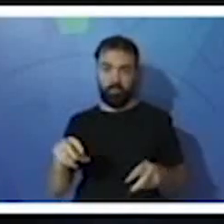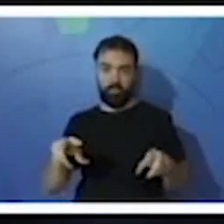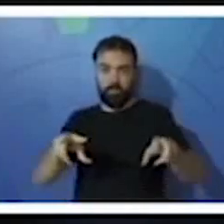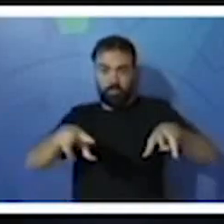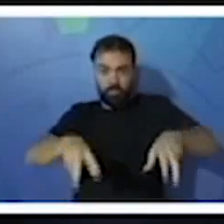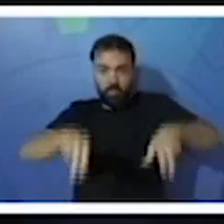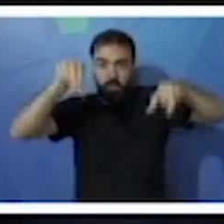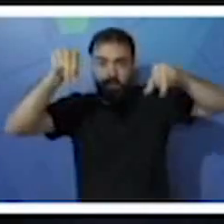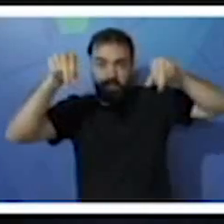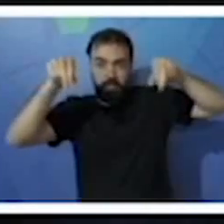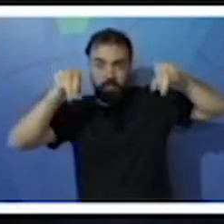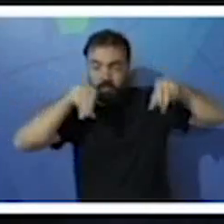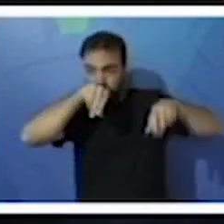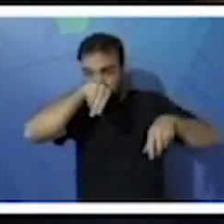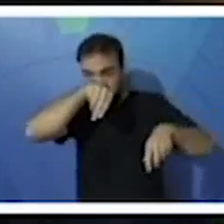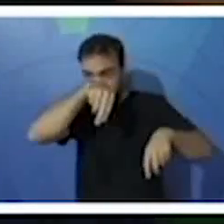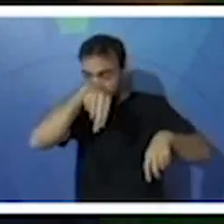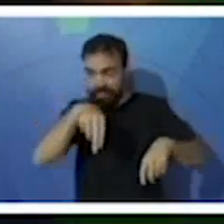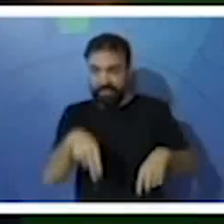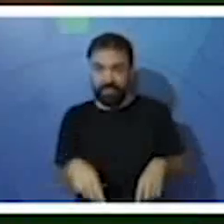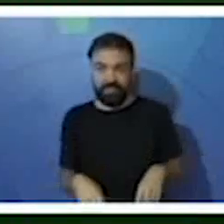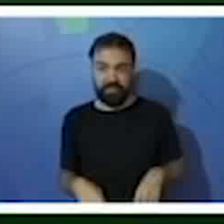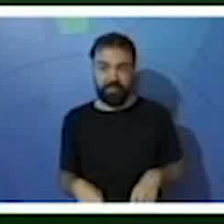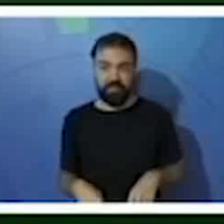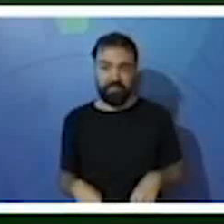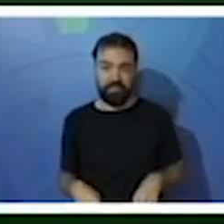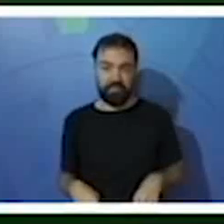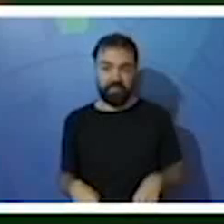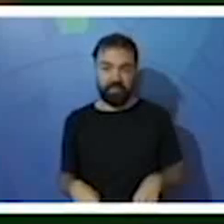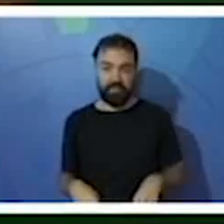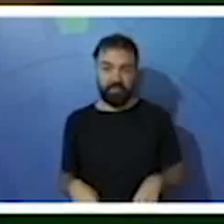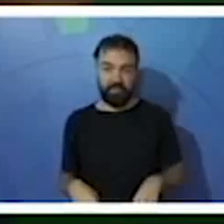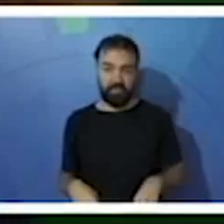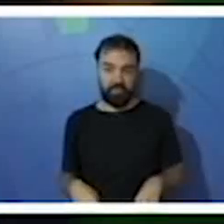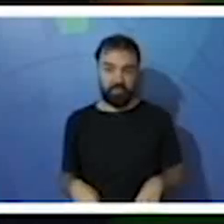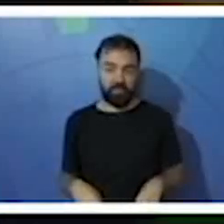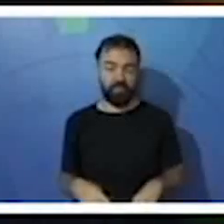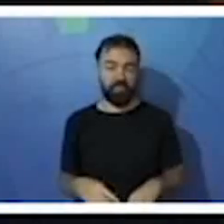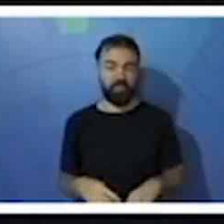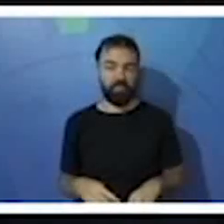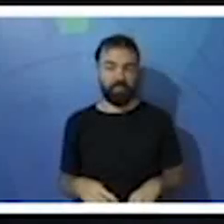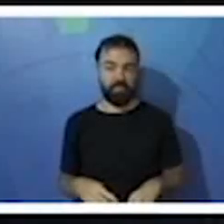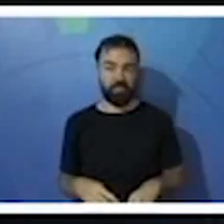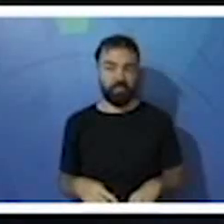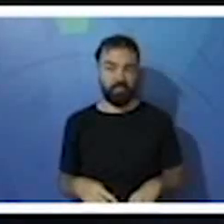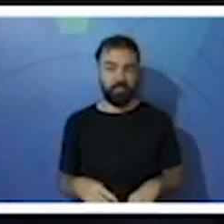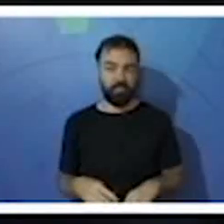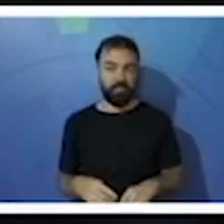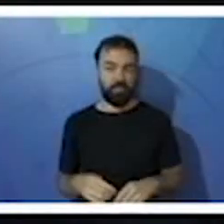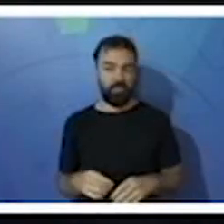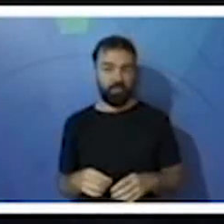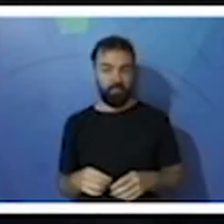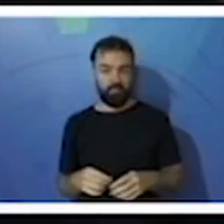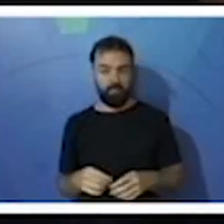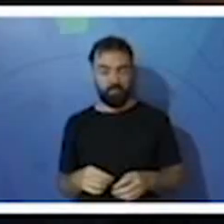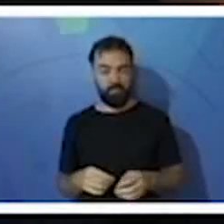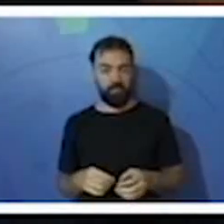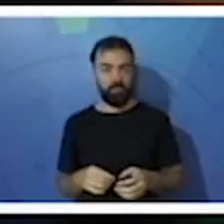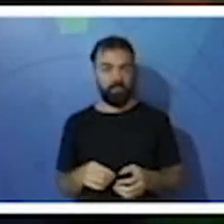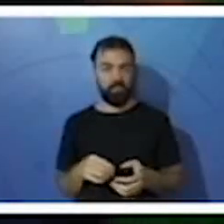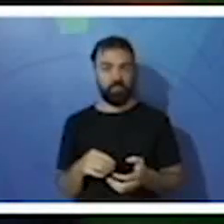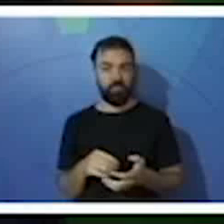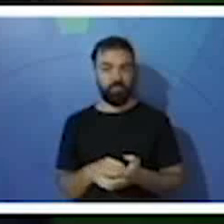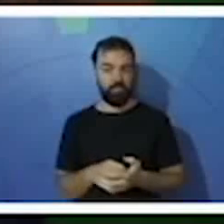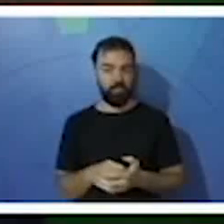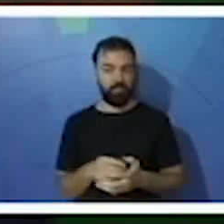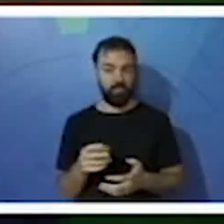dos pitacídeos permitem que eles quebrem e descasquem sementes, tá? Agora, vamos aqui no